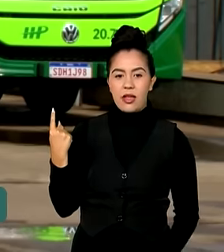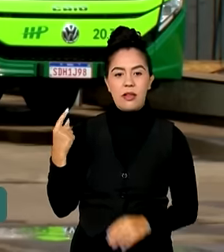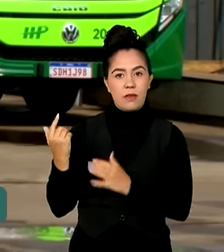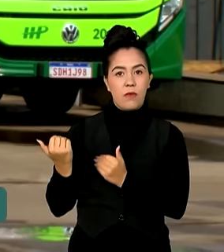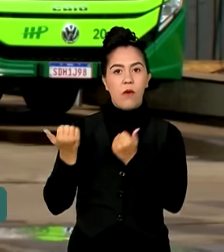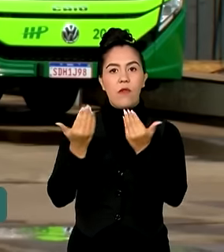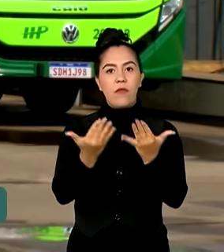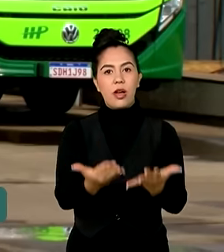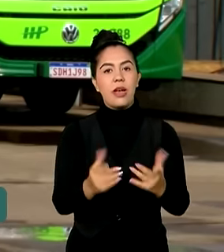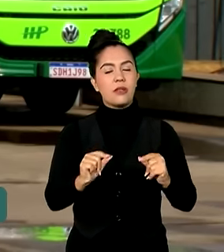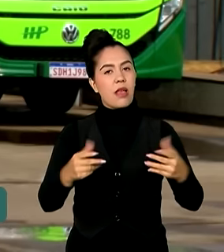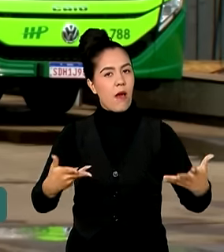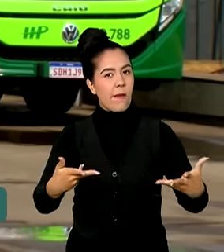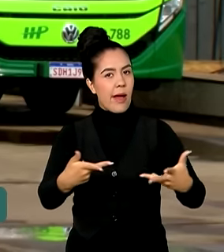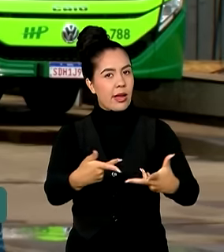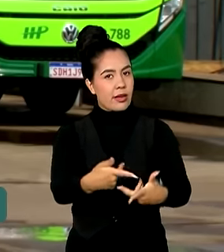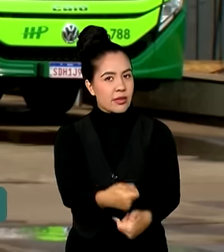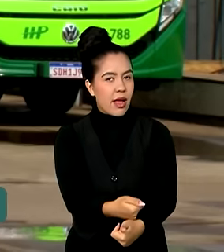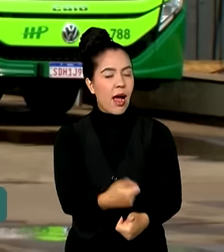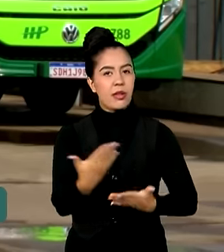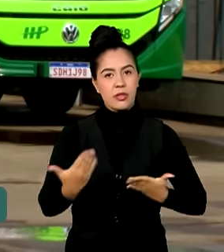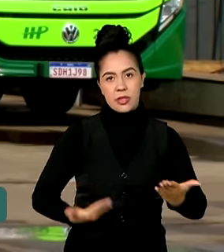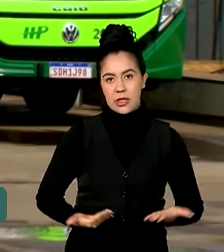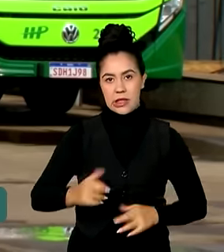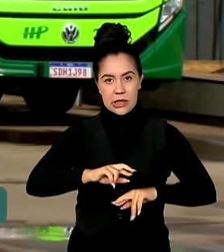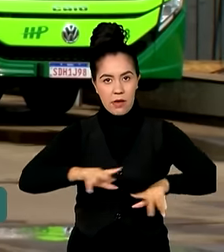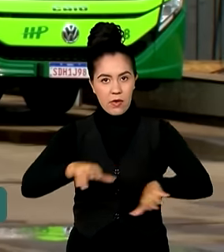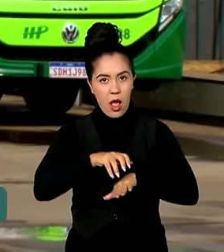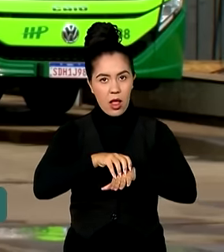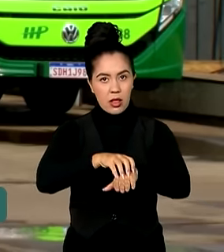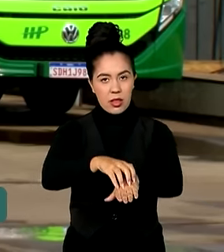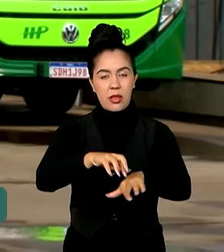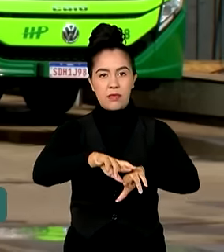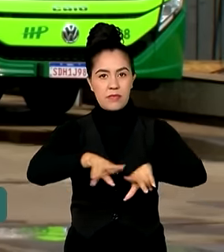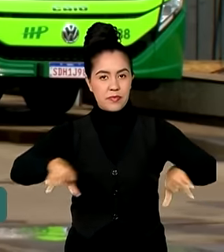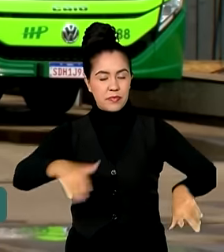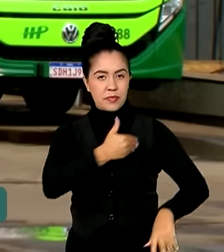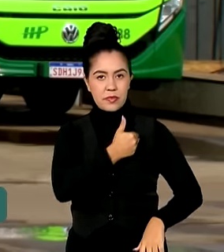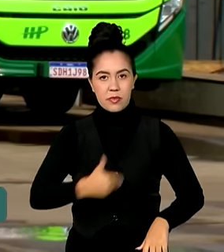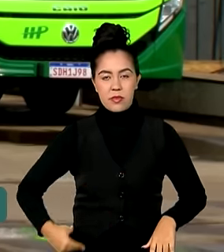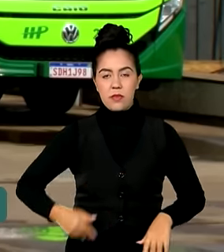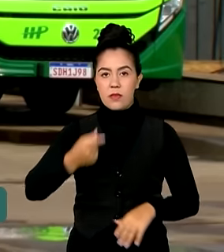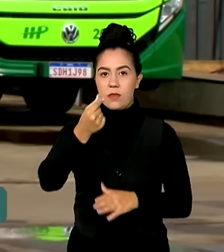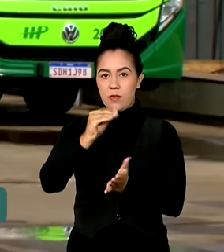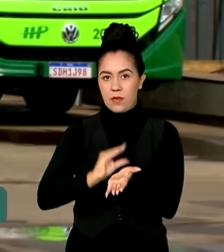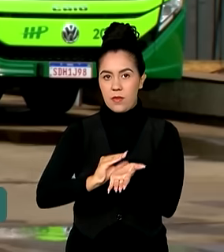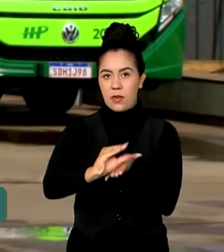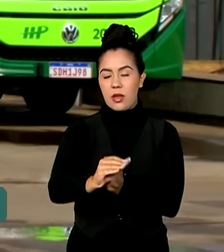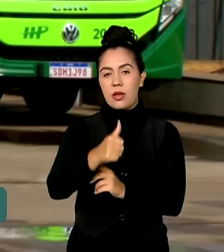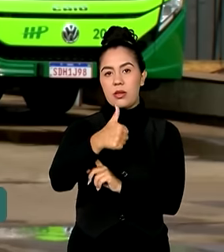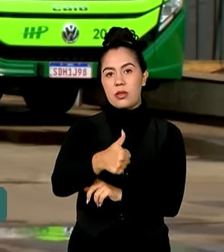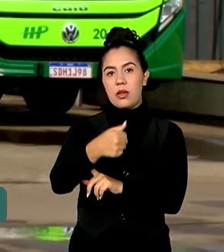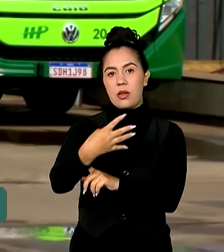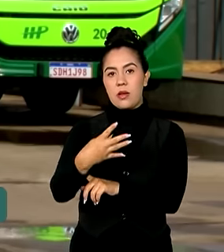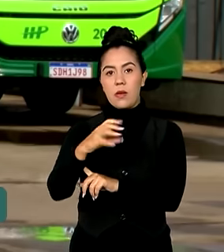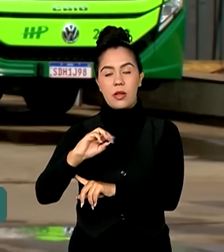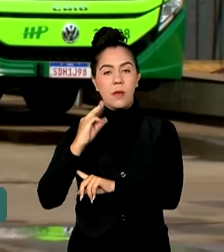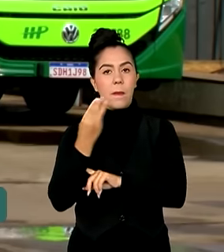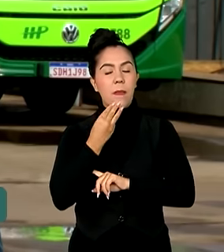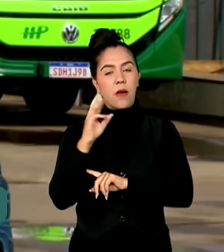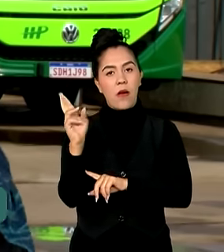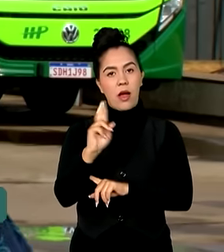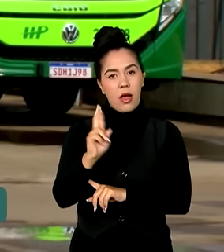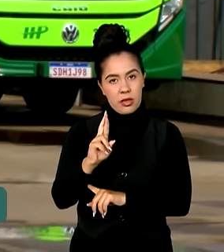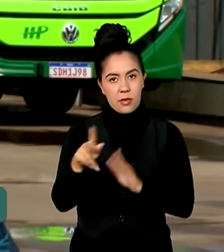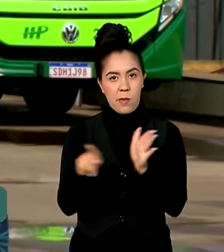ao usuário melhor qualidade no serviço de transporte público. Com investimento de 140 milhões de reais do governo federal,